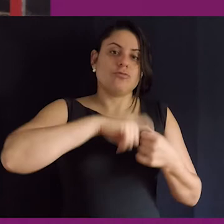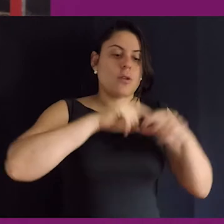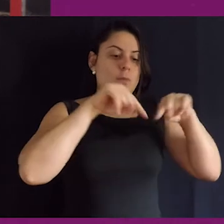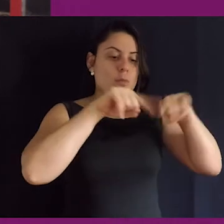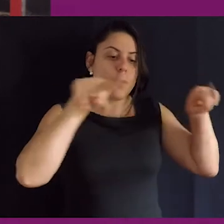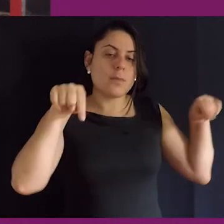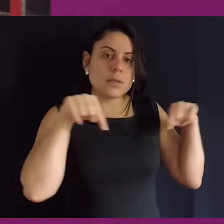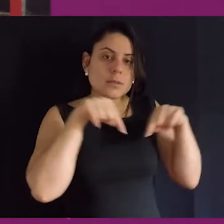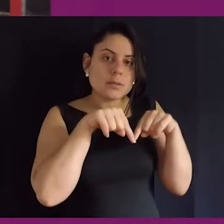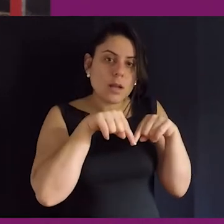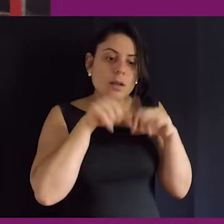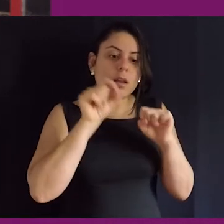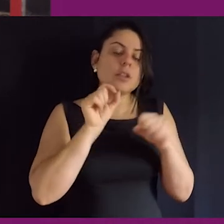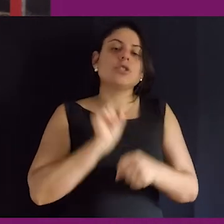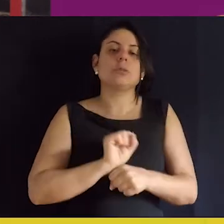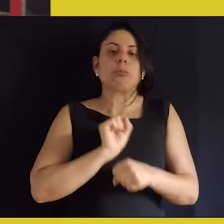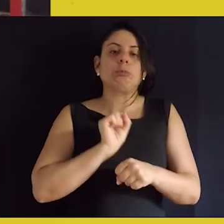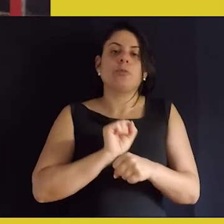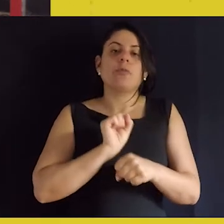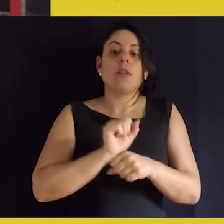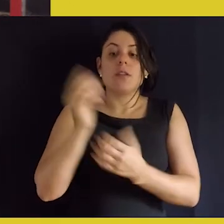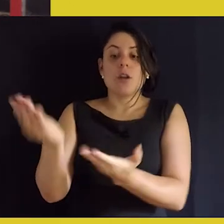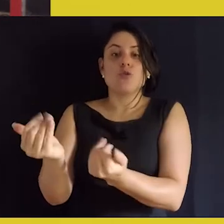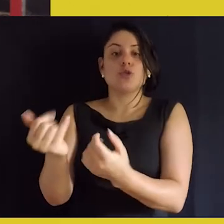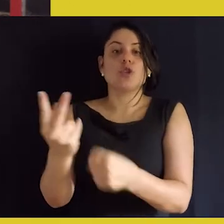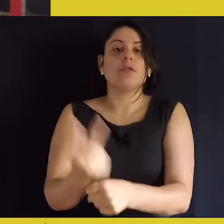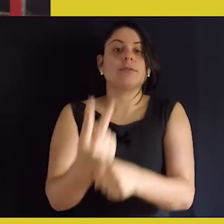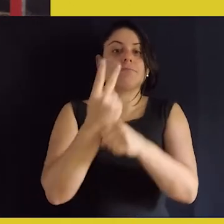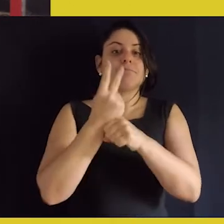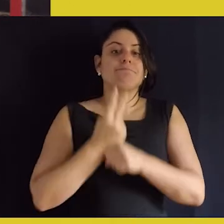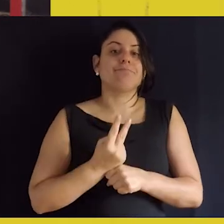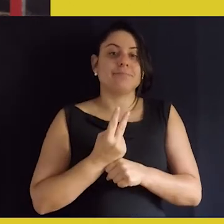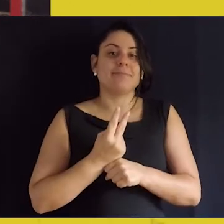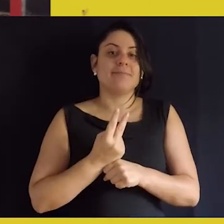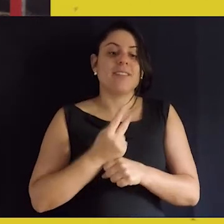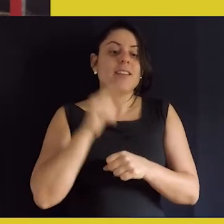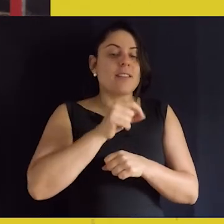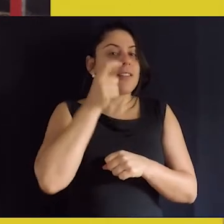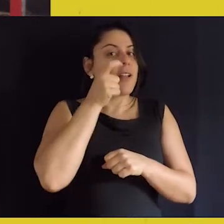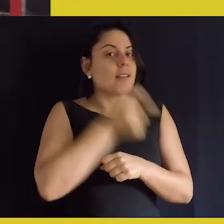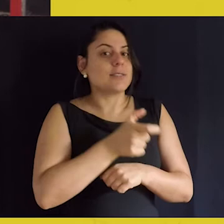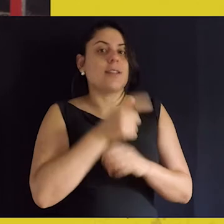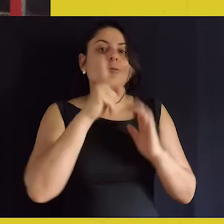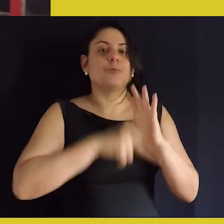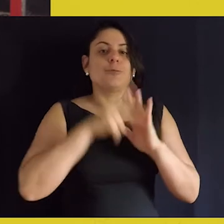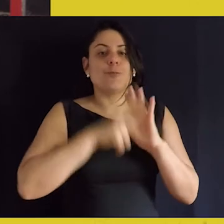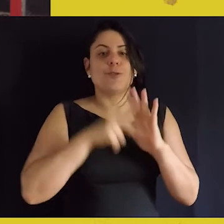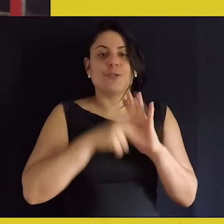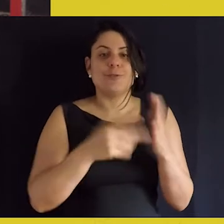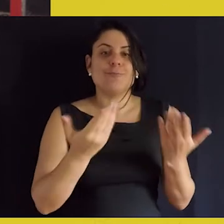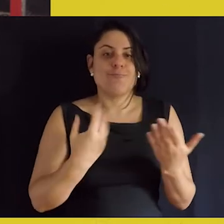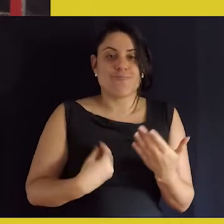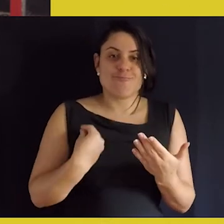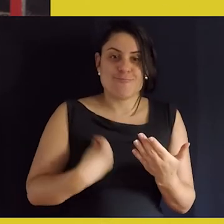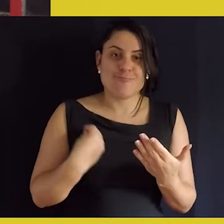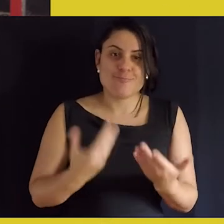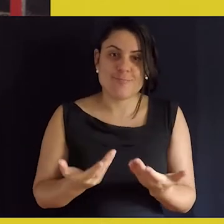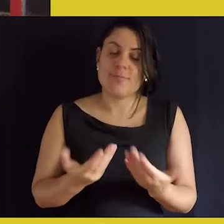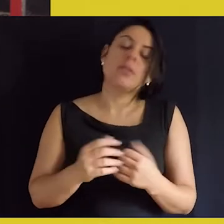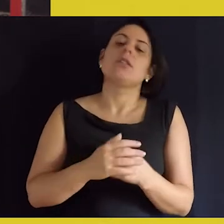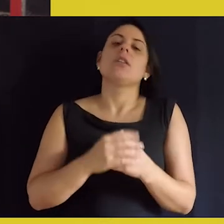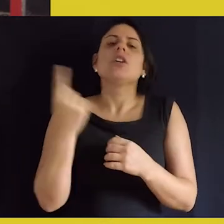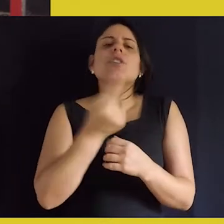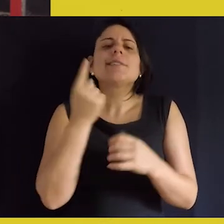fica numa salinha, onde esses jovens que já são o nosso grupo-alvo, nos procuram para poder conversar, nos procuram